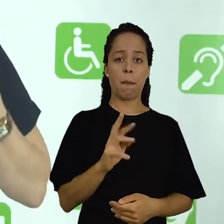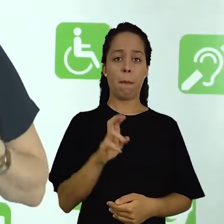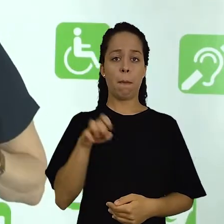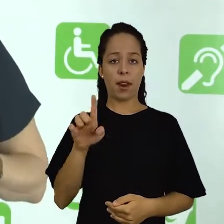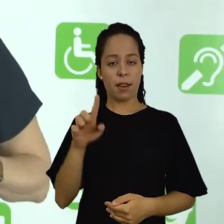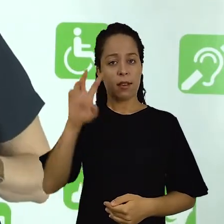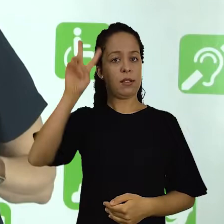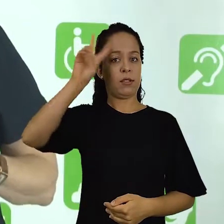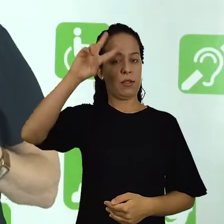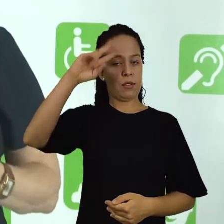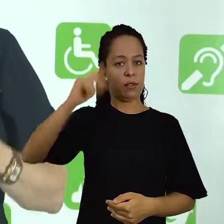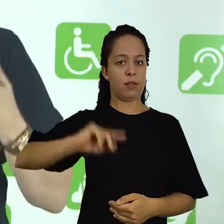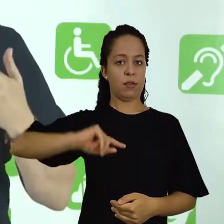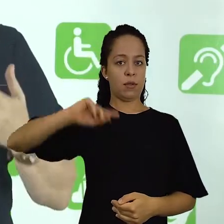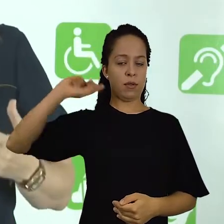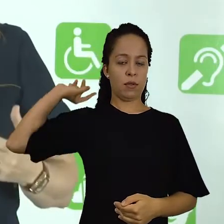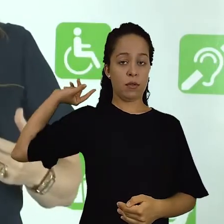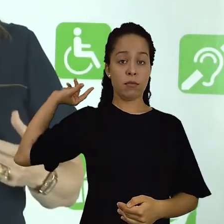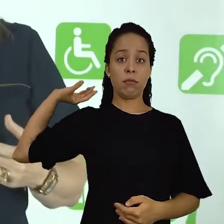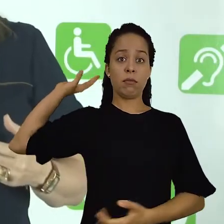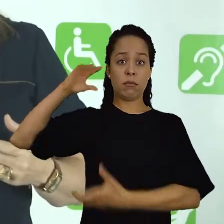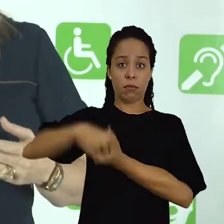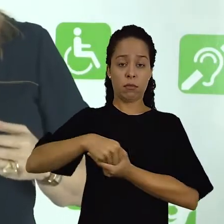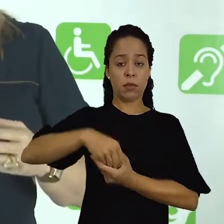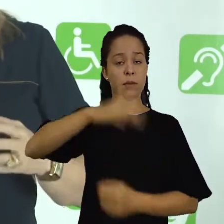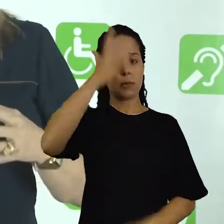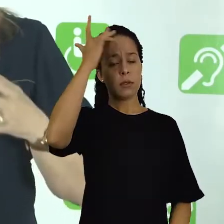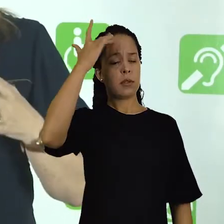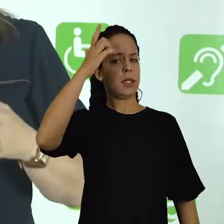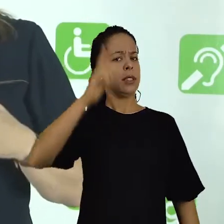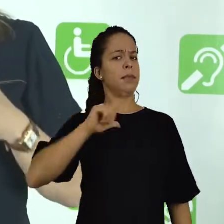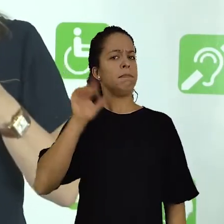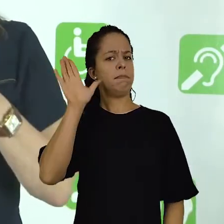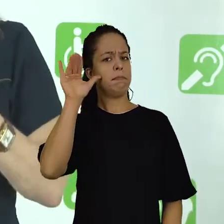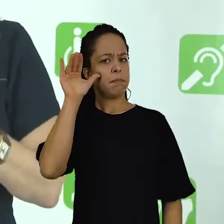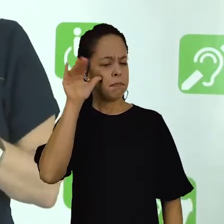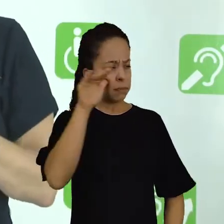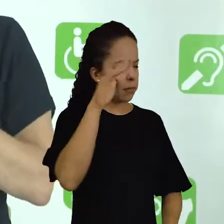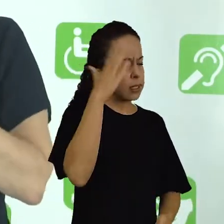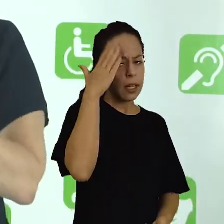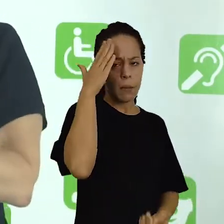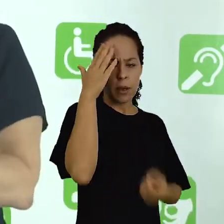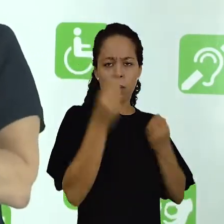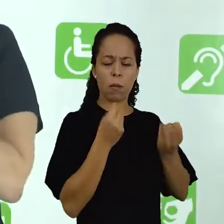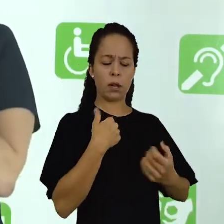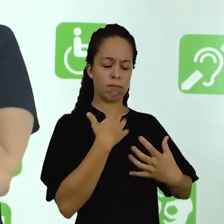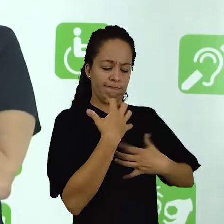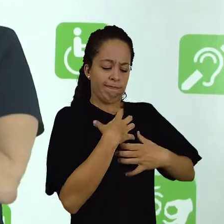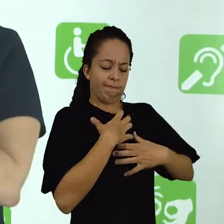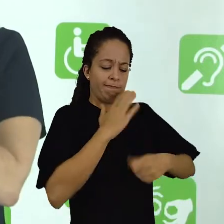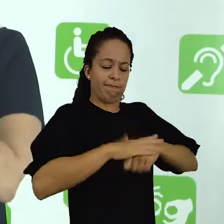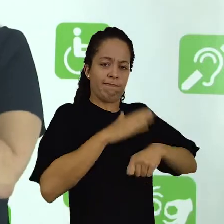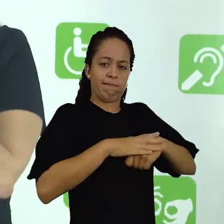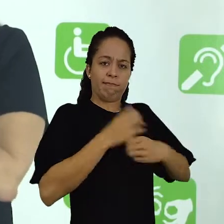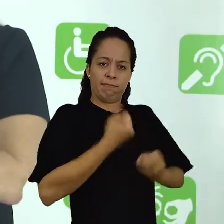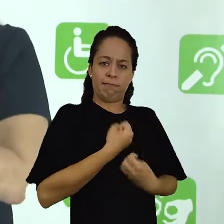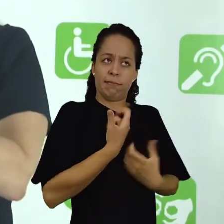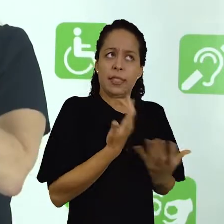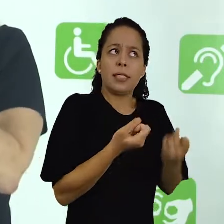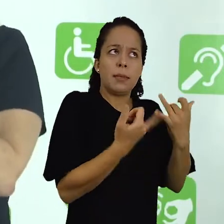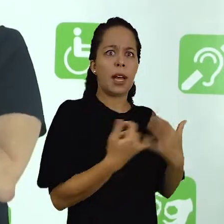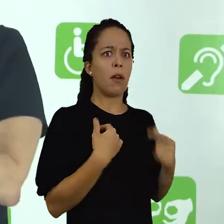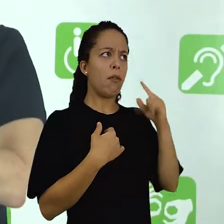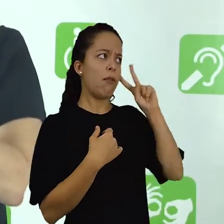acontecia isso? O homem pré-histórico, ele já tinha curiosidade, buscava saber explicar